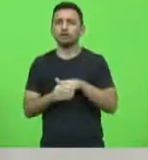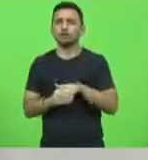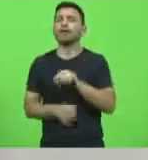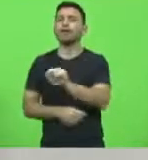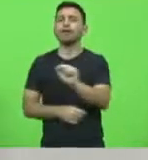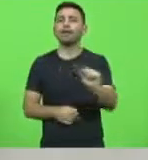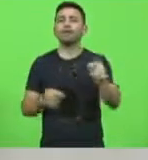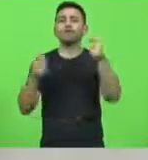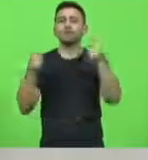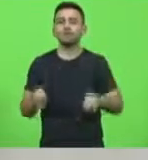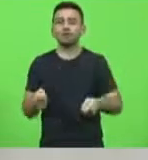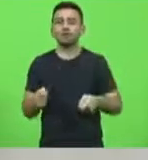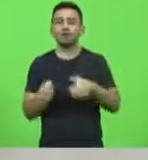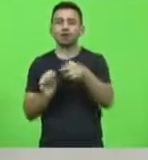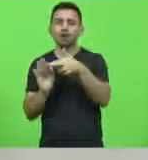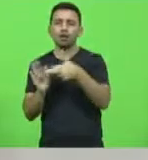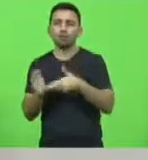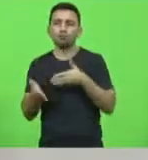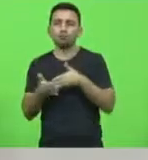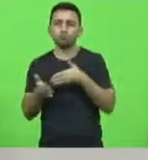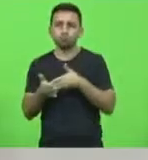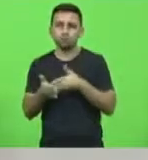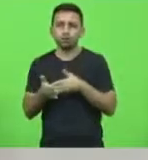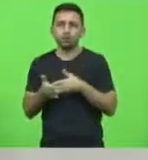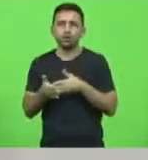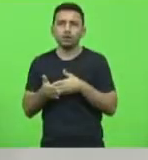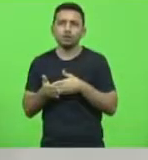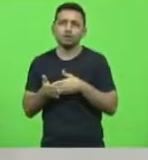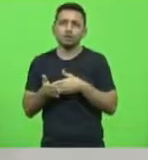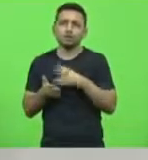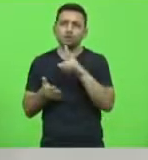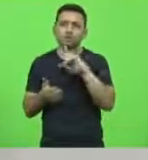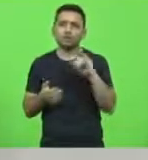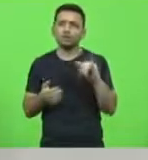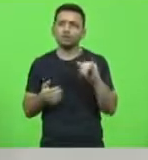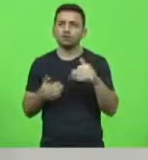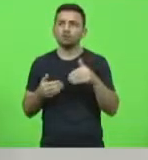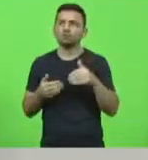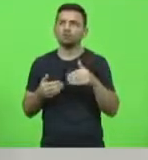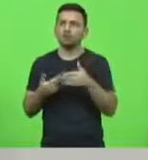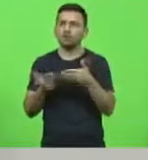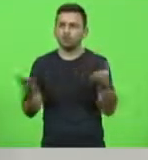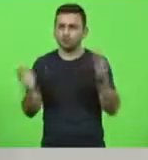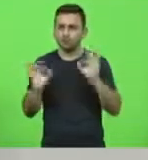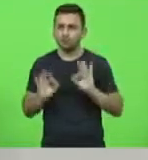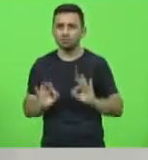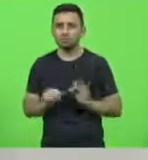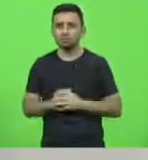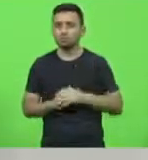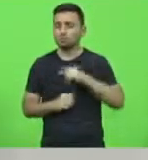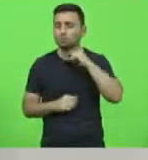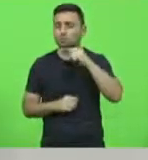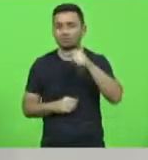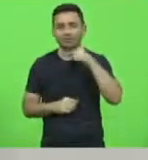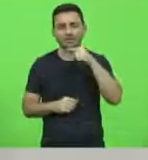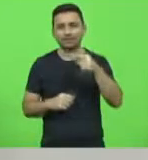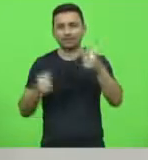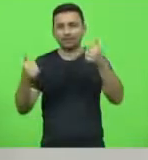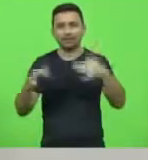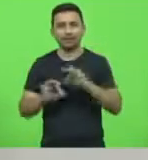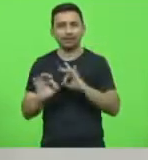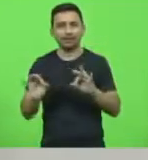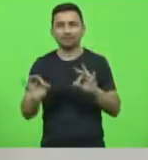a firmeza de que as medidas cautelares que dizem ser afetas ao mandato parlamentar, de fato são, não podemos, mas vamos,